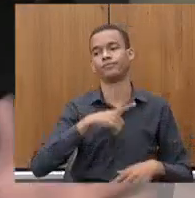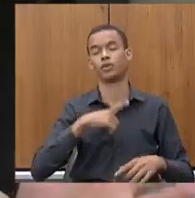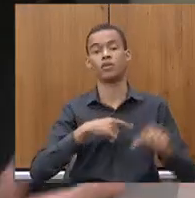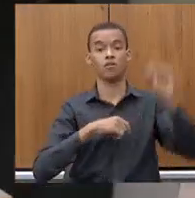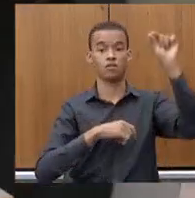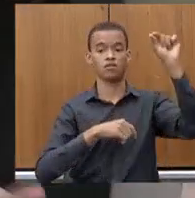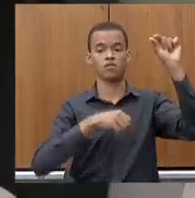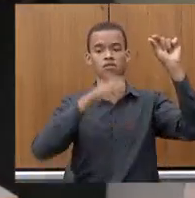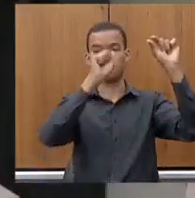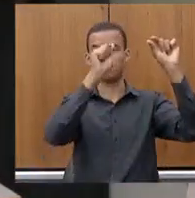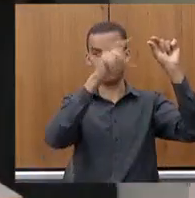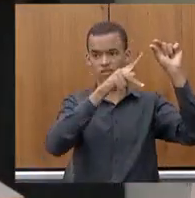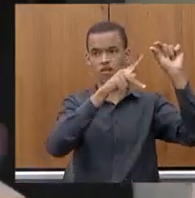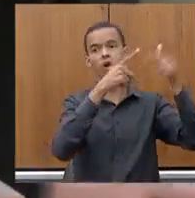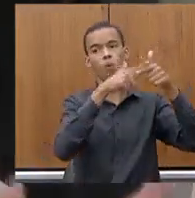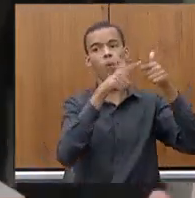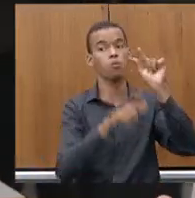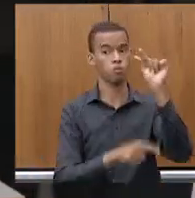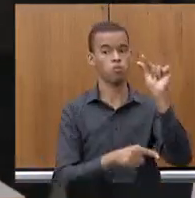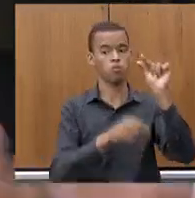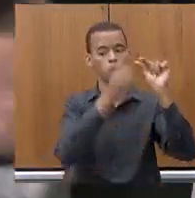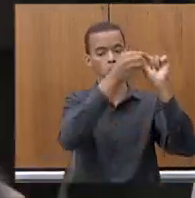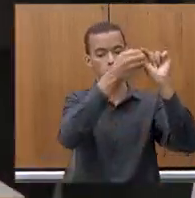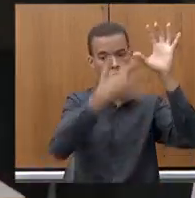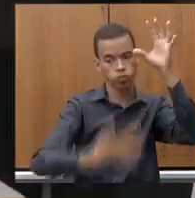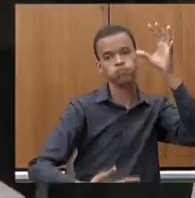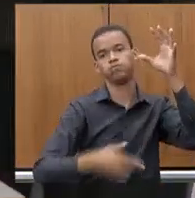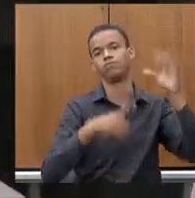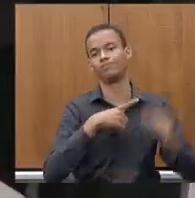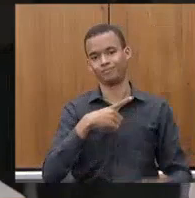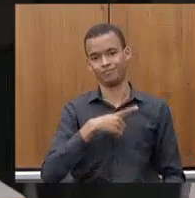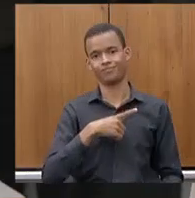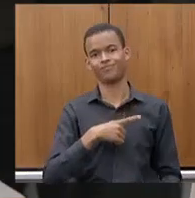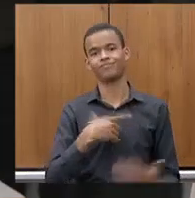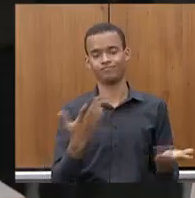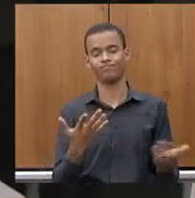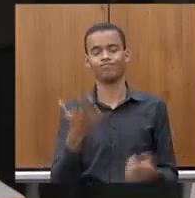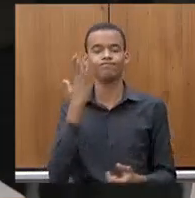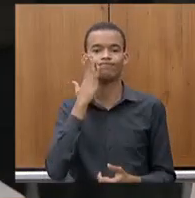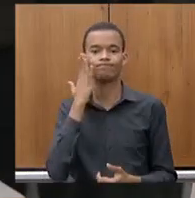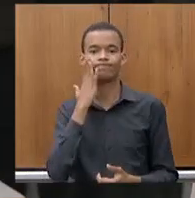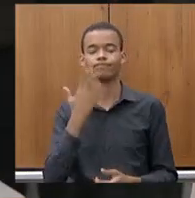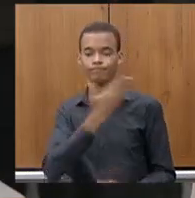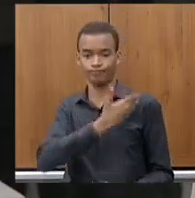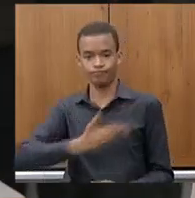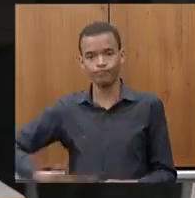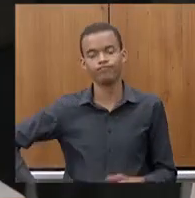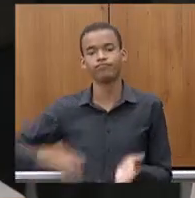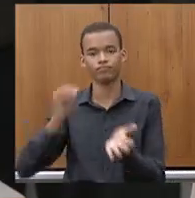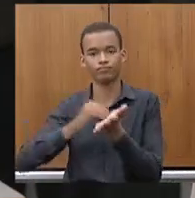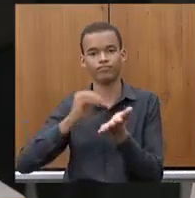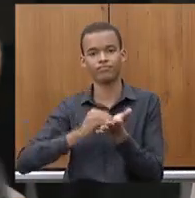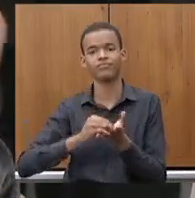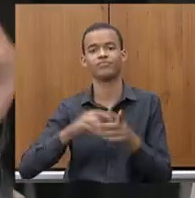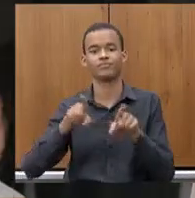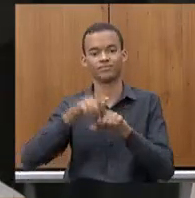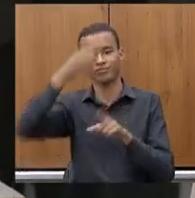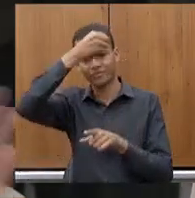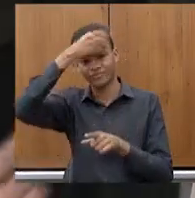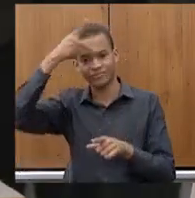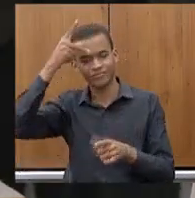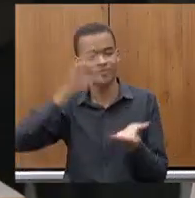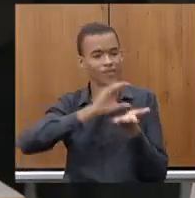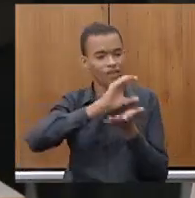iceberg. Eu queria citar que nem isso acontecia, quanto mais outros. Mas os bilhões de repasse da Prefeitura, até de